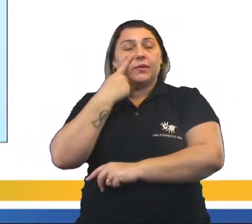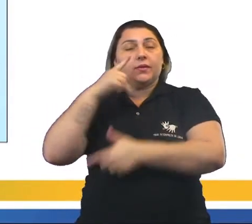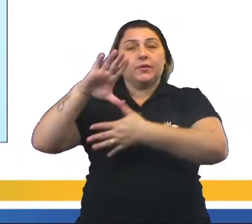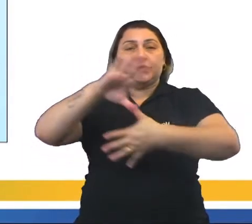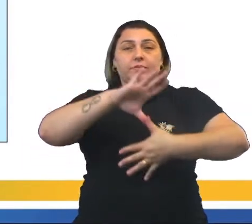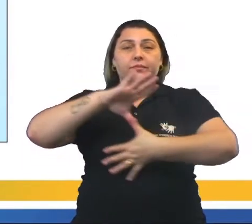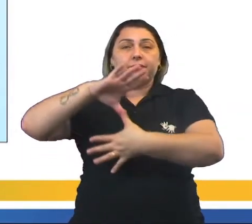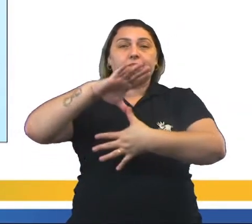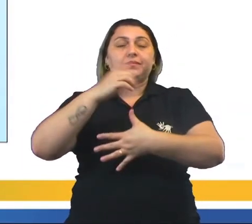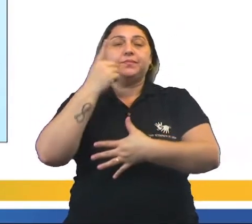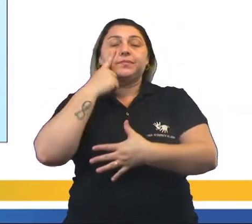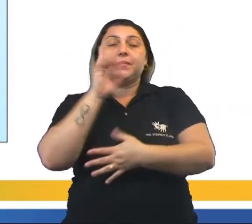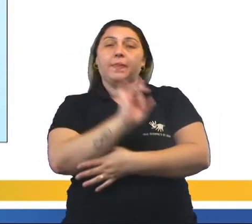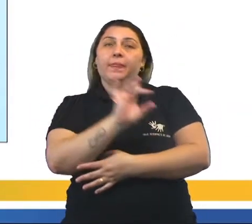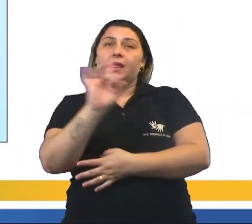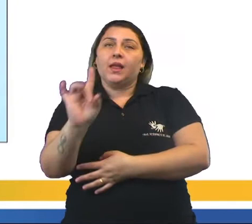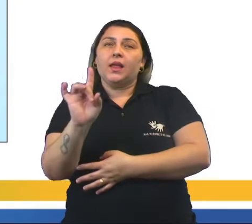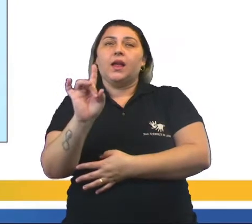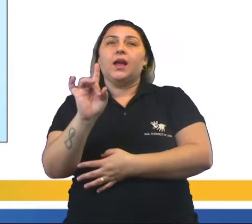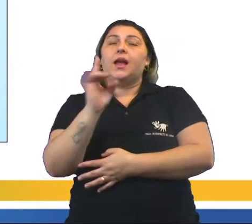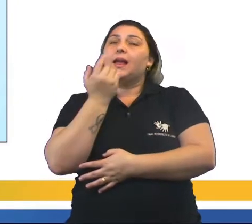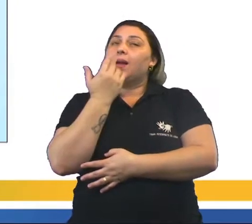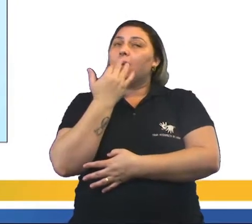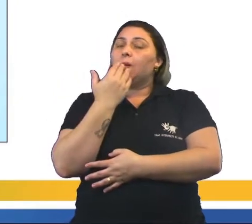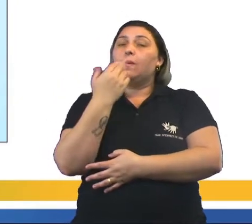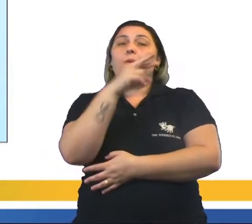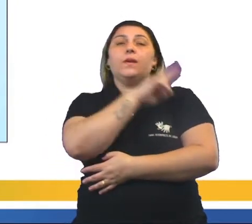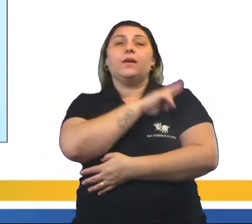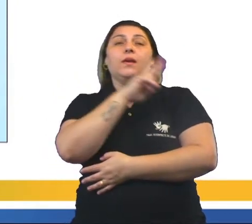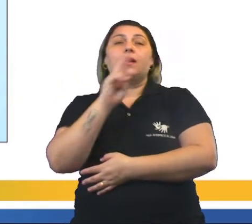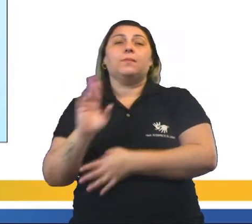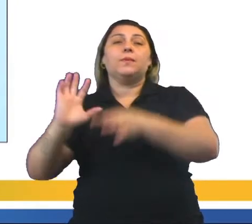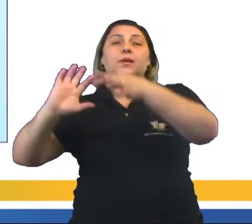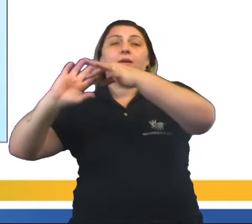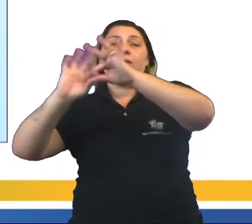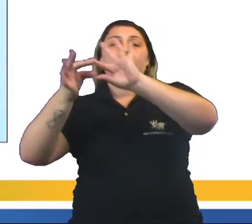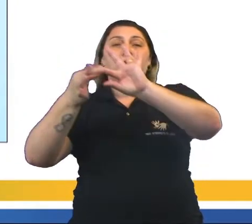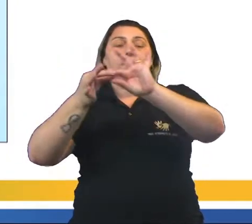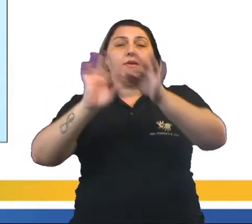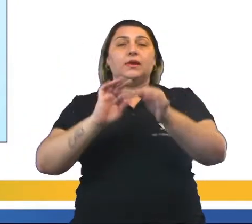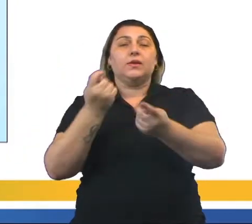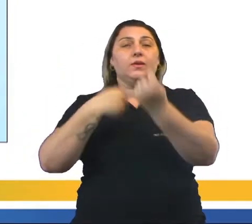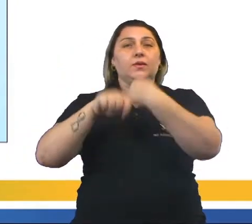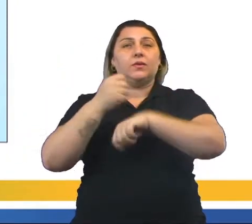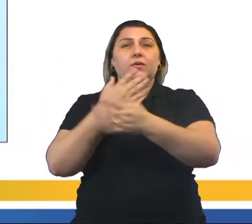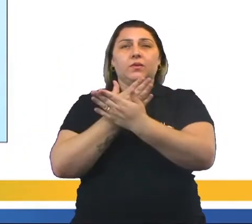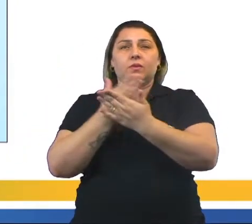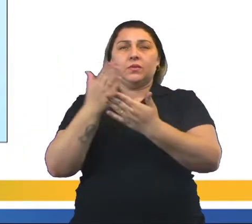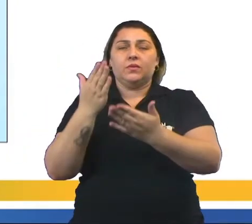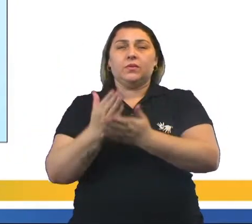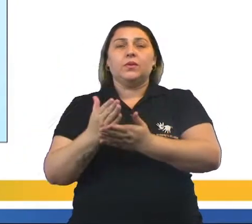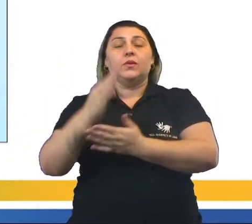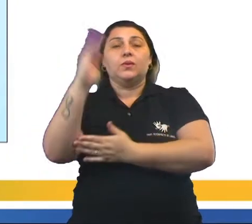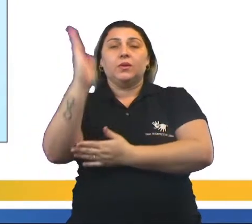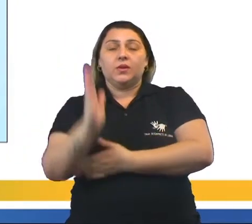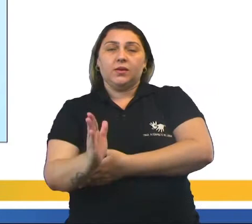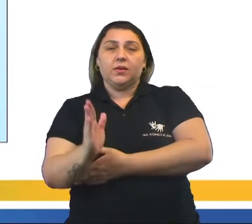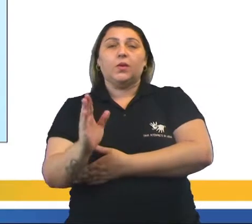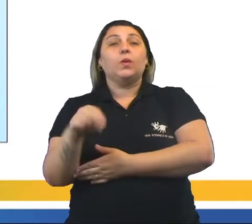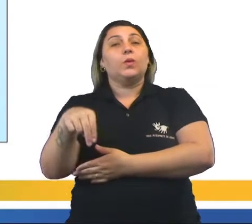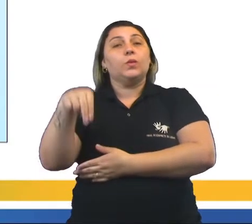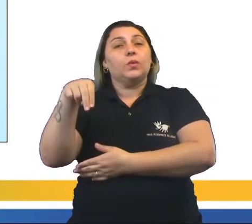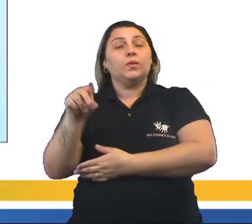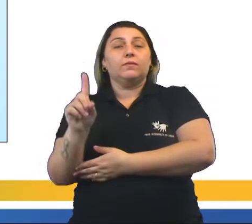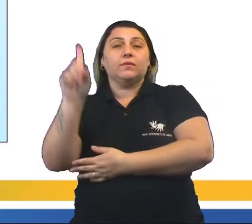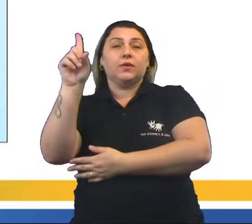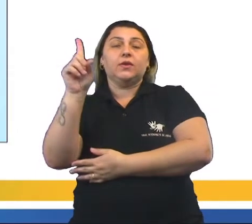você vê que cada mancha dessa representa um ciclo econômico, começando por aí no litoral brasileiro ali do Nordeste,